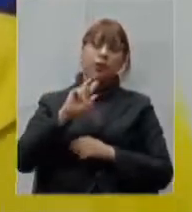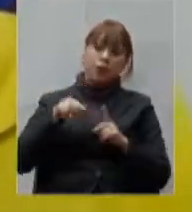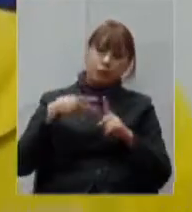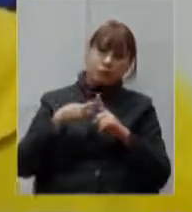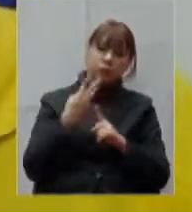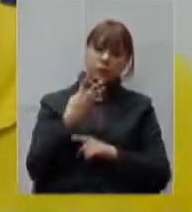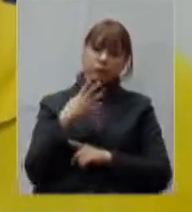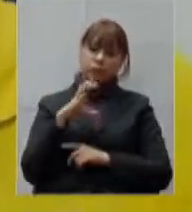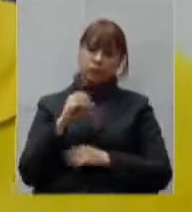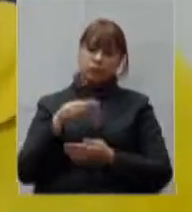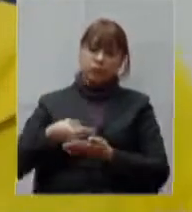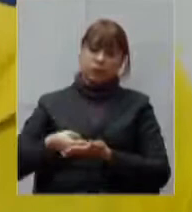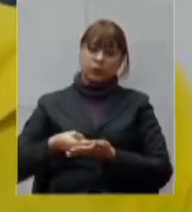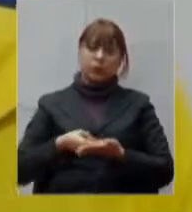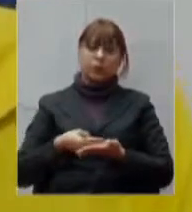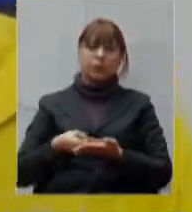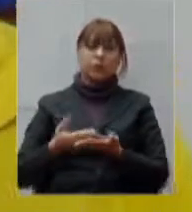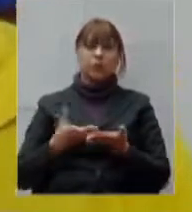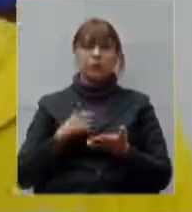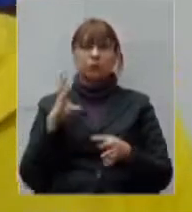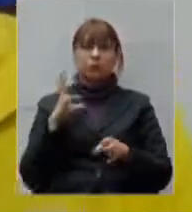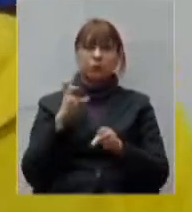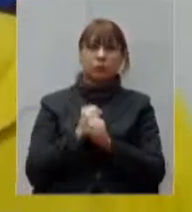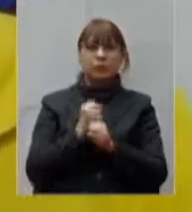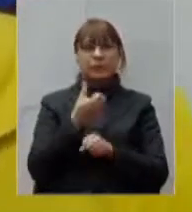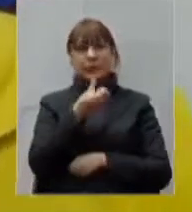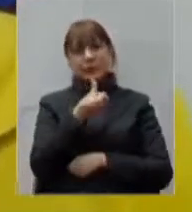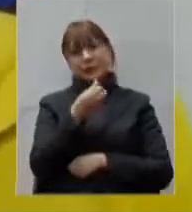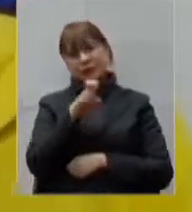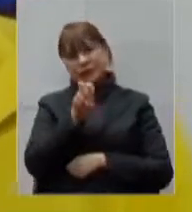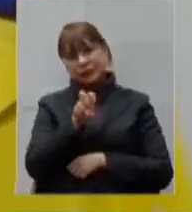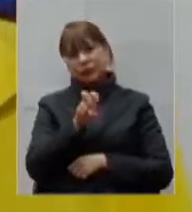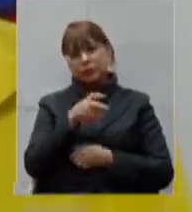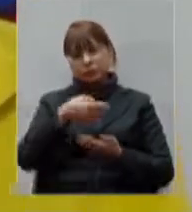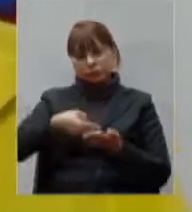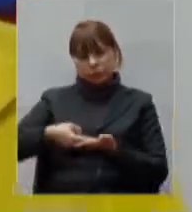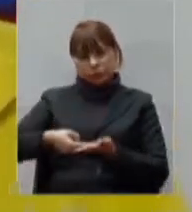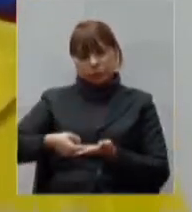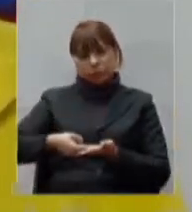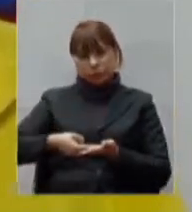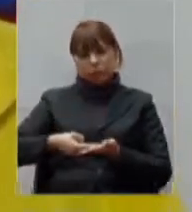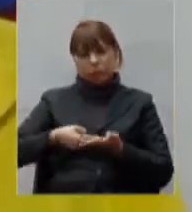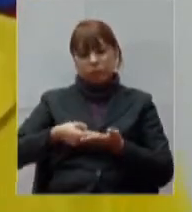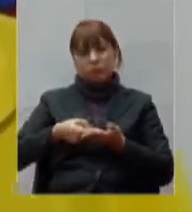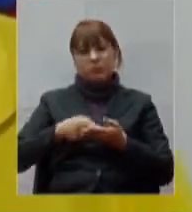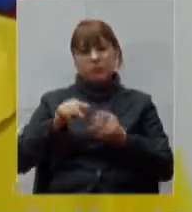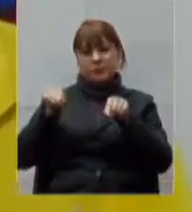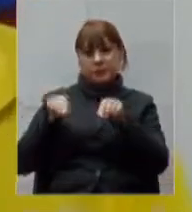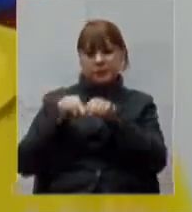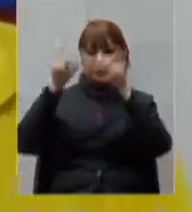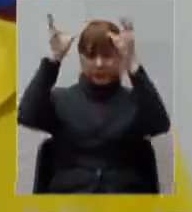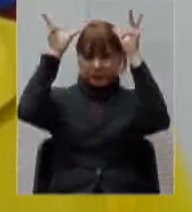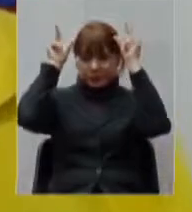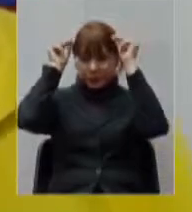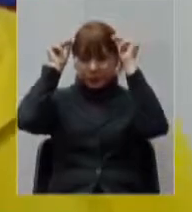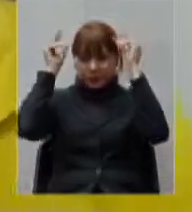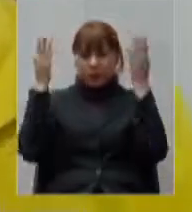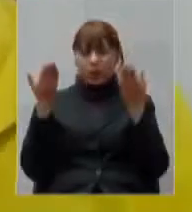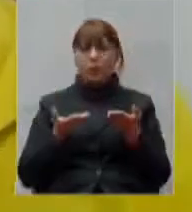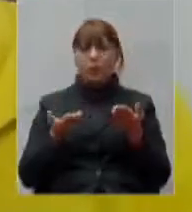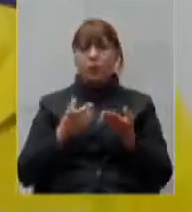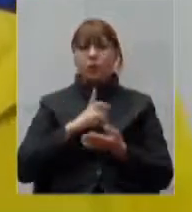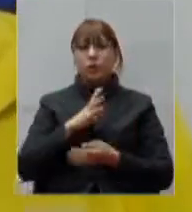Municipal, então, nós temos em torno de 65 leites de enfermaria. Então, hoje, nós temos 100